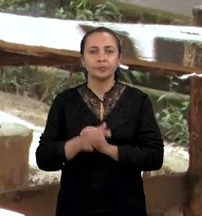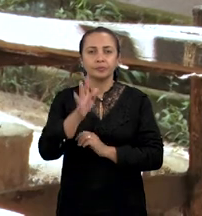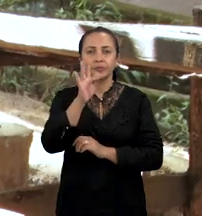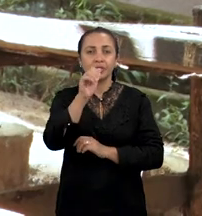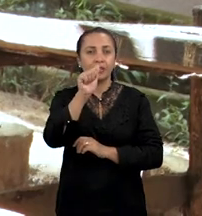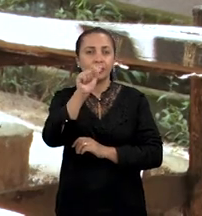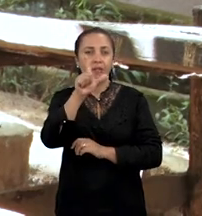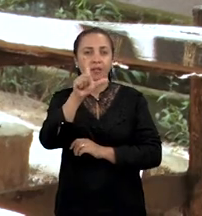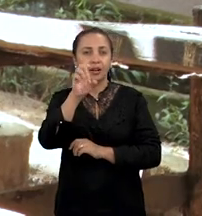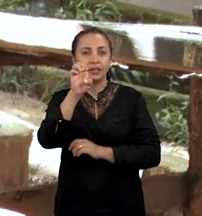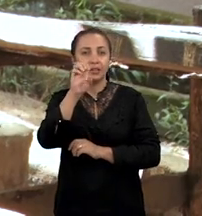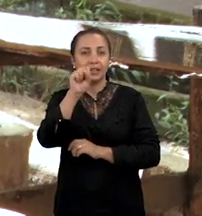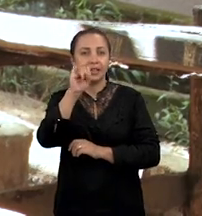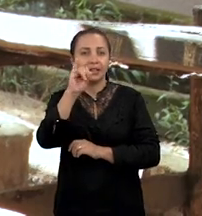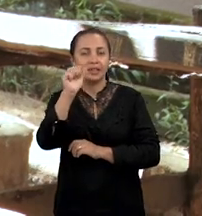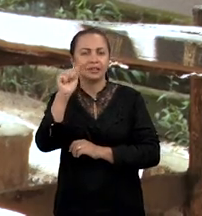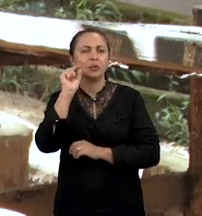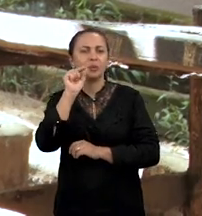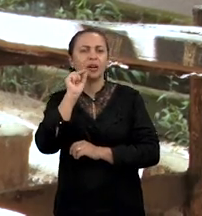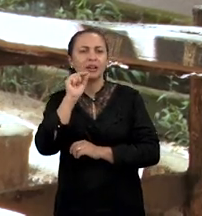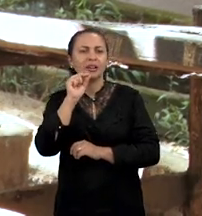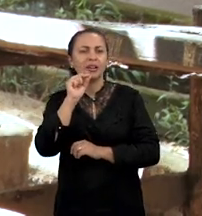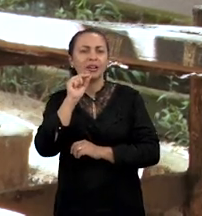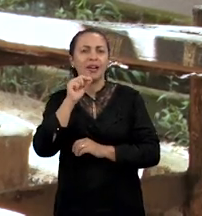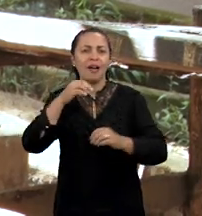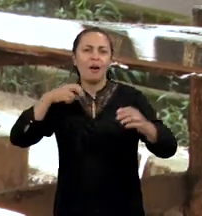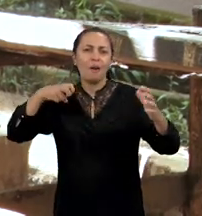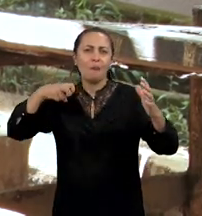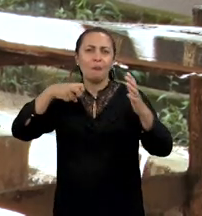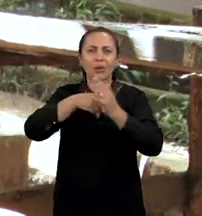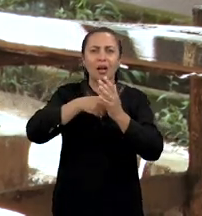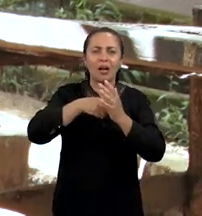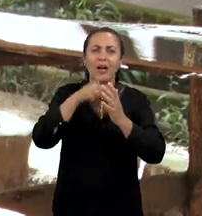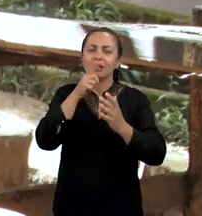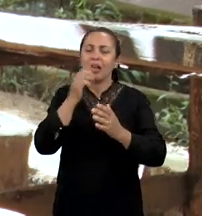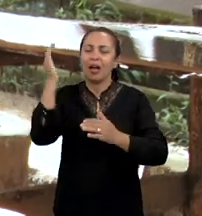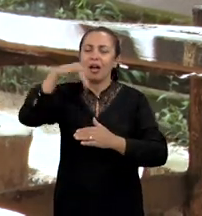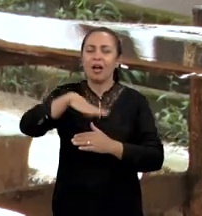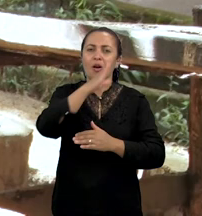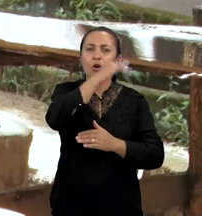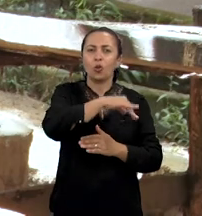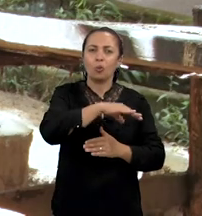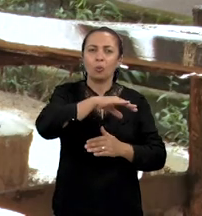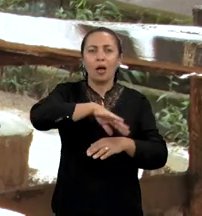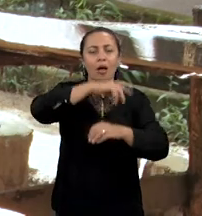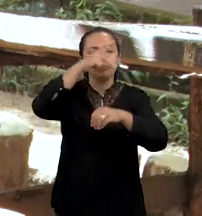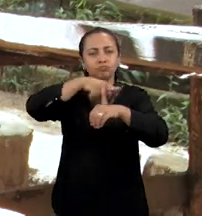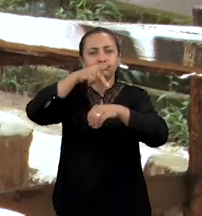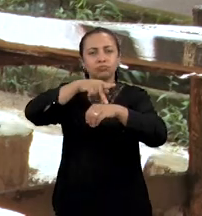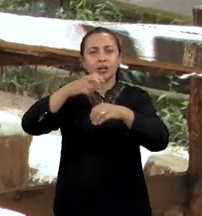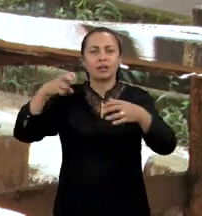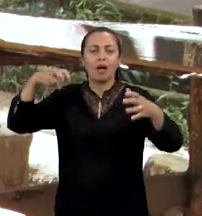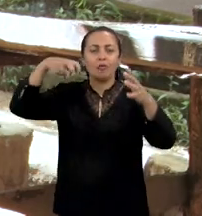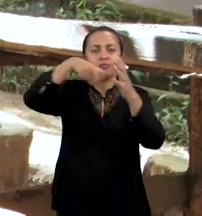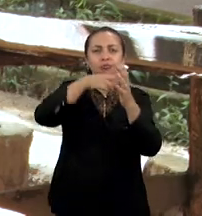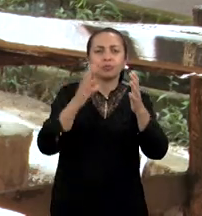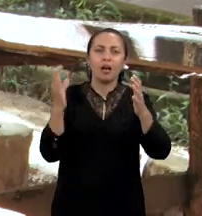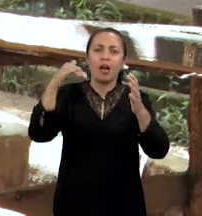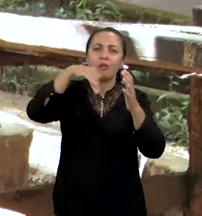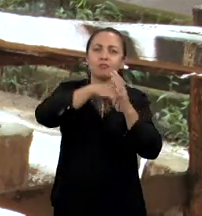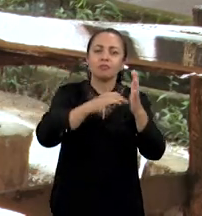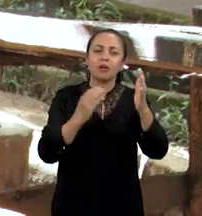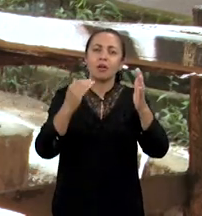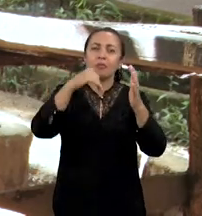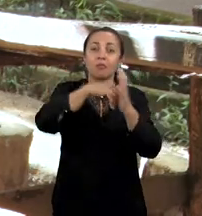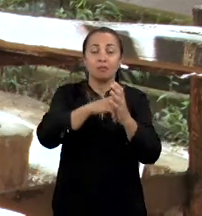As falésias são acidentes geográficos formados pelo choque das águas do mar nas rochas de uma costa muito inclinada. Acidentes em